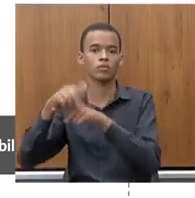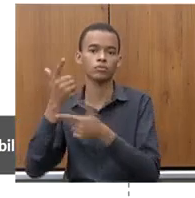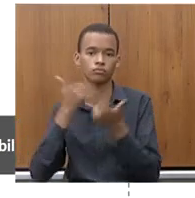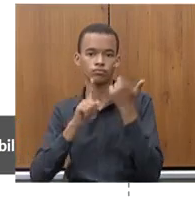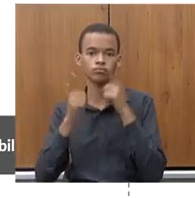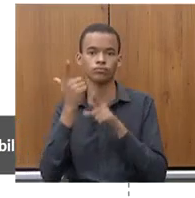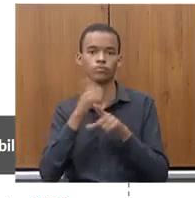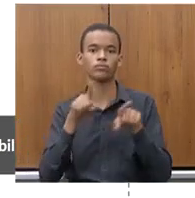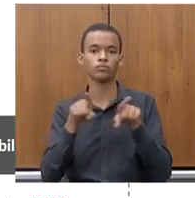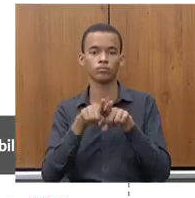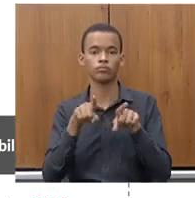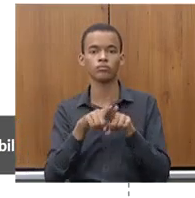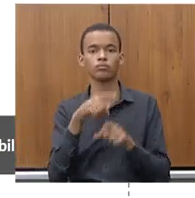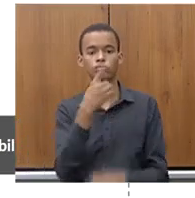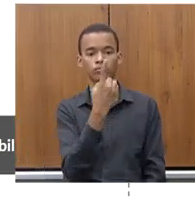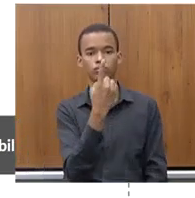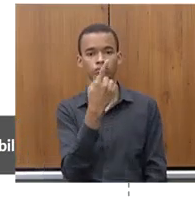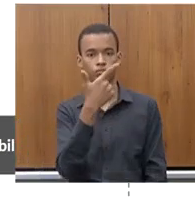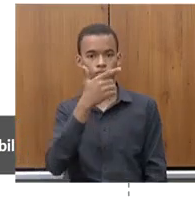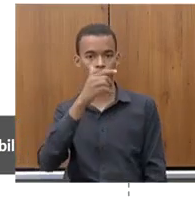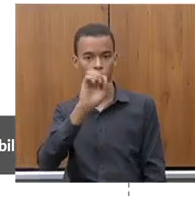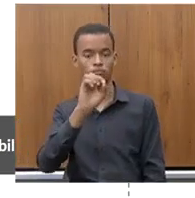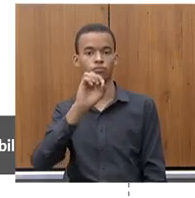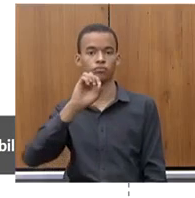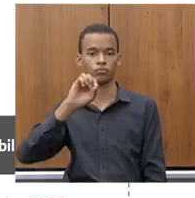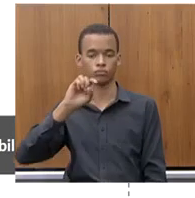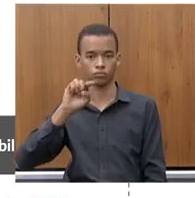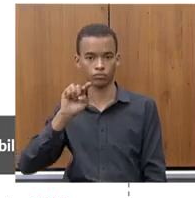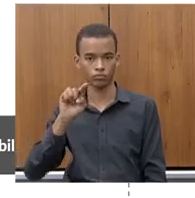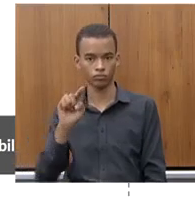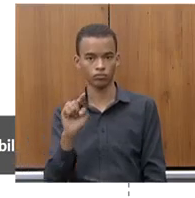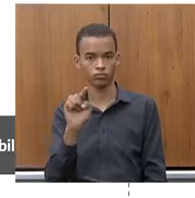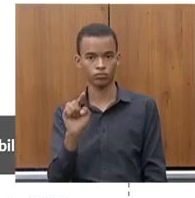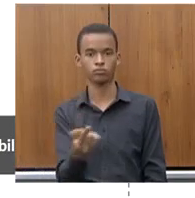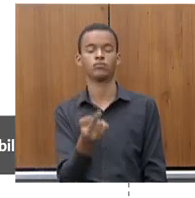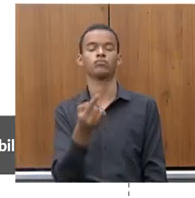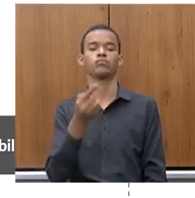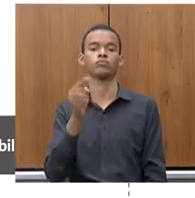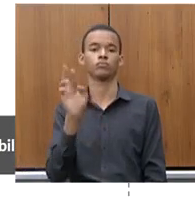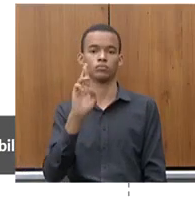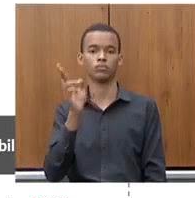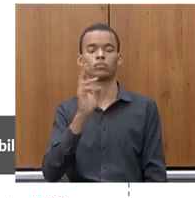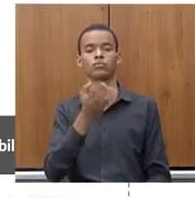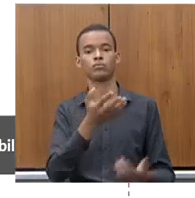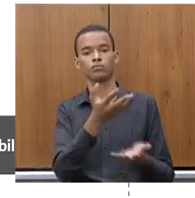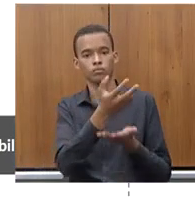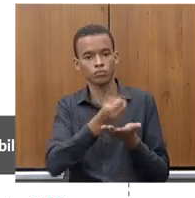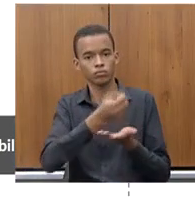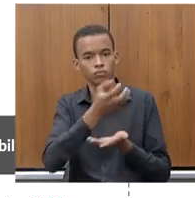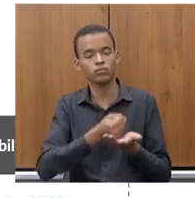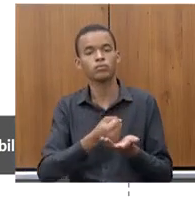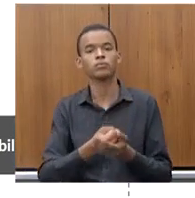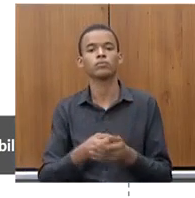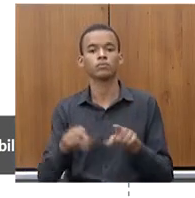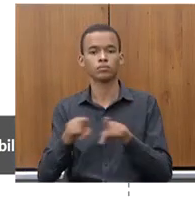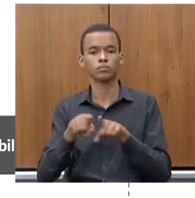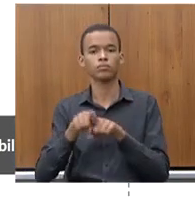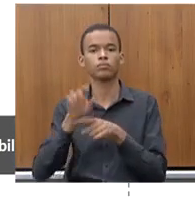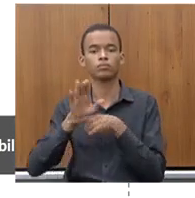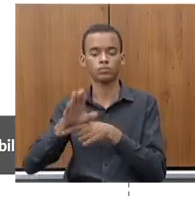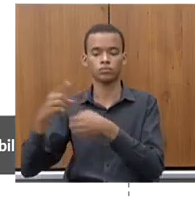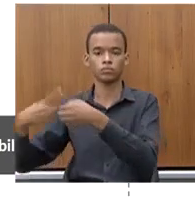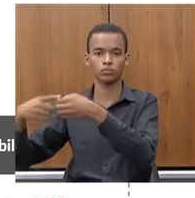de ICMS arrecadado. Algumas linhas de destaque, o Pronamp, financiamento aos municípios,